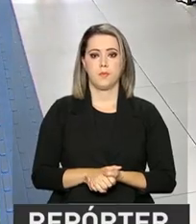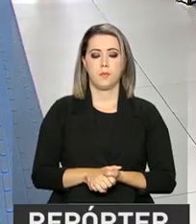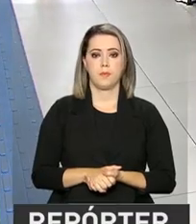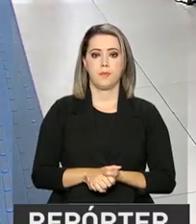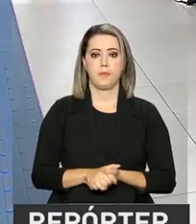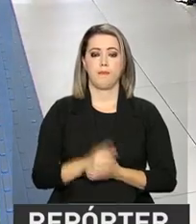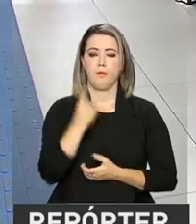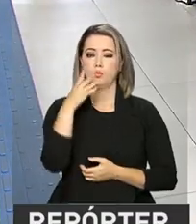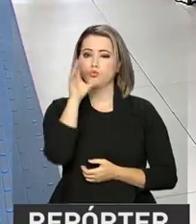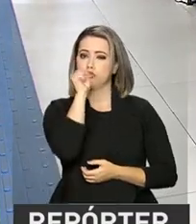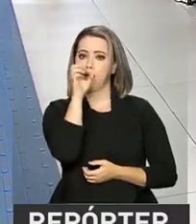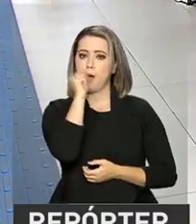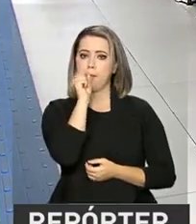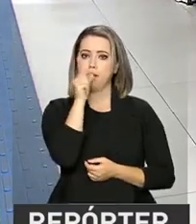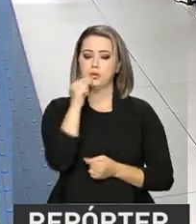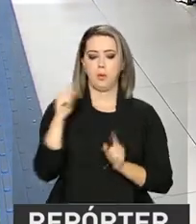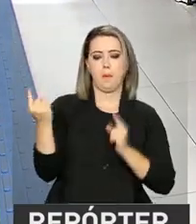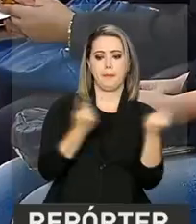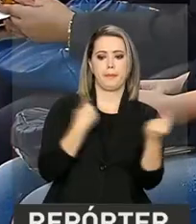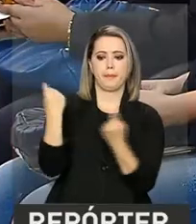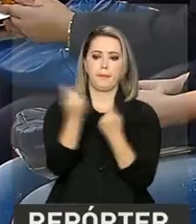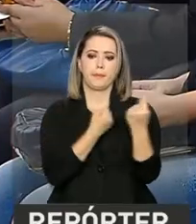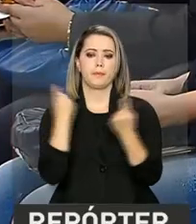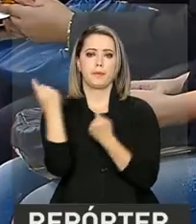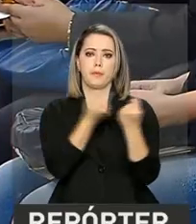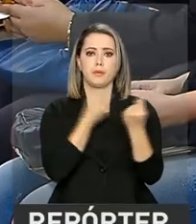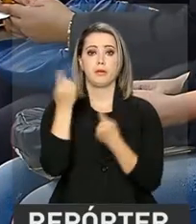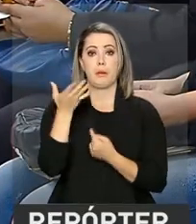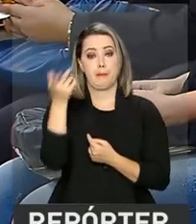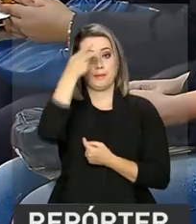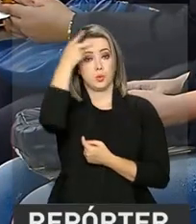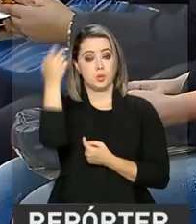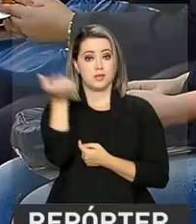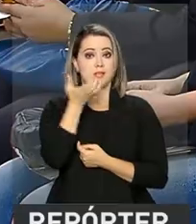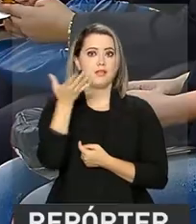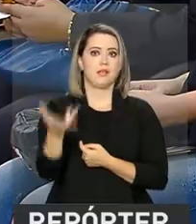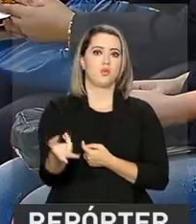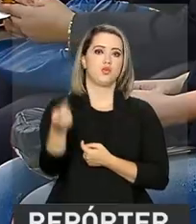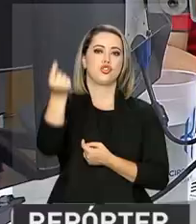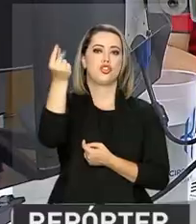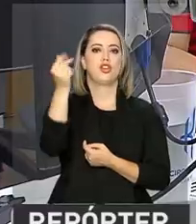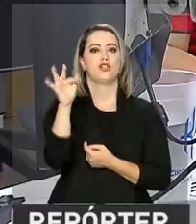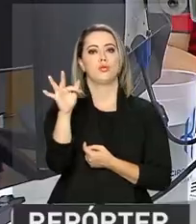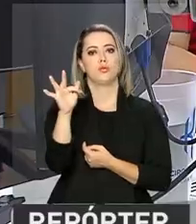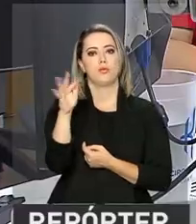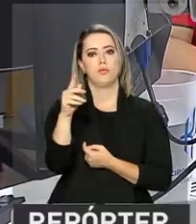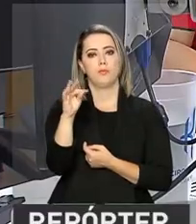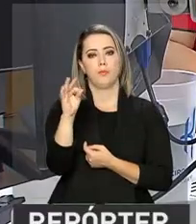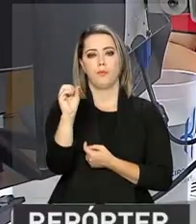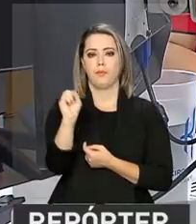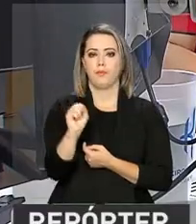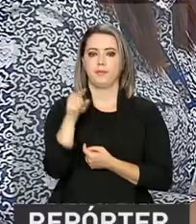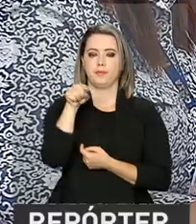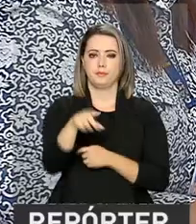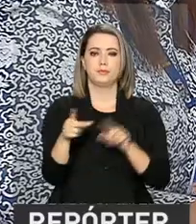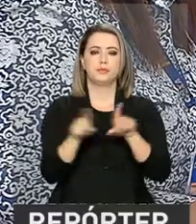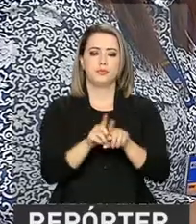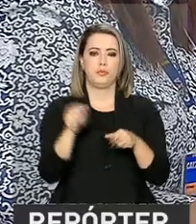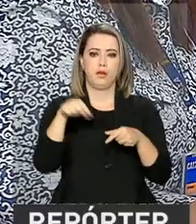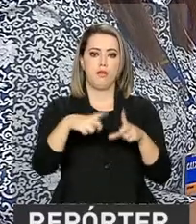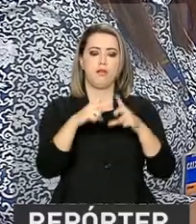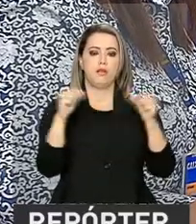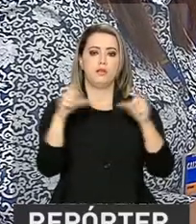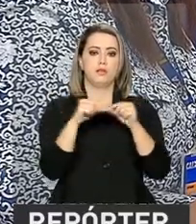Um sábado de agências lotadas de gente querendo sacar o FGTS de contas inativas. Em